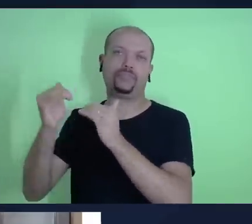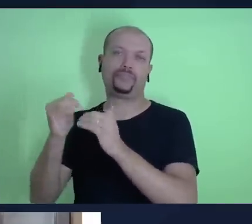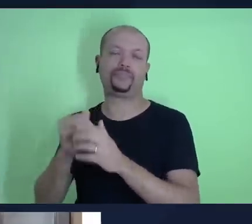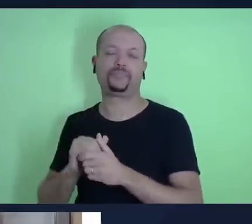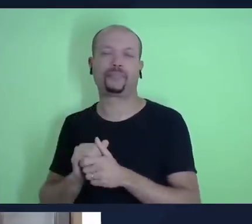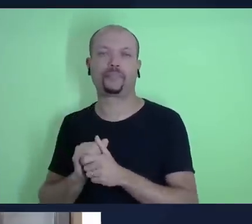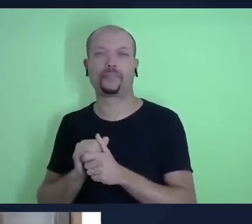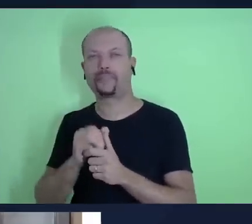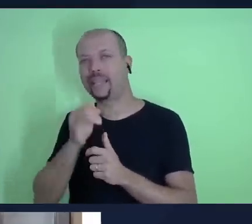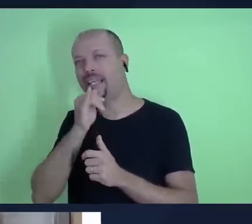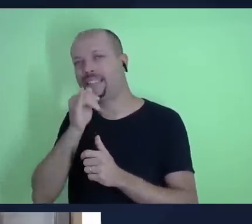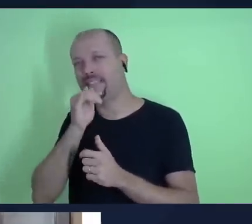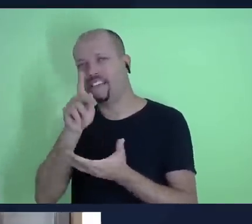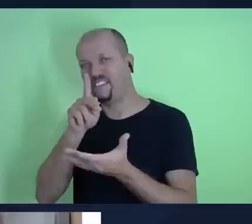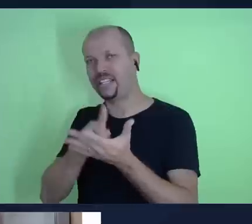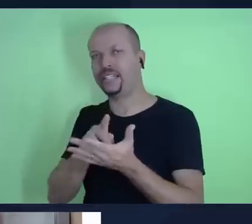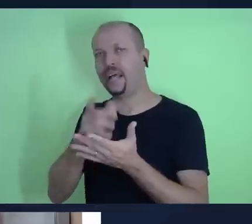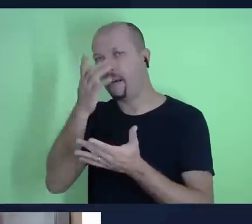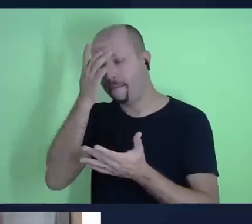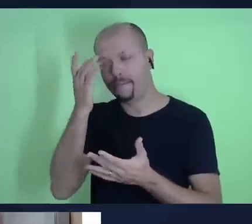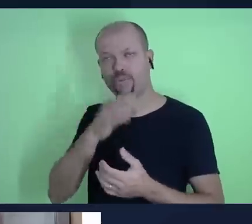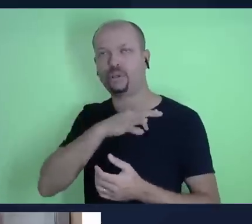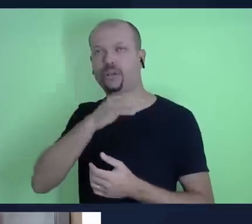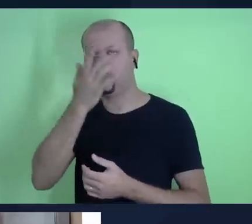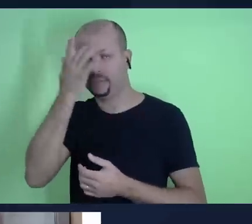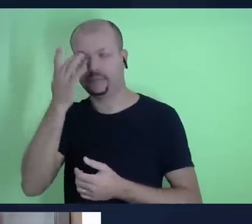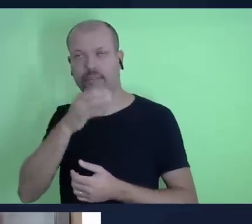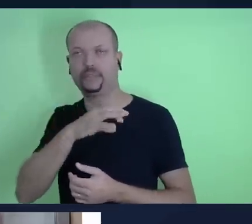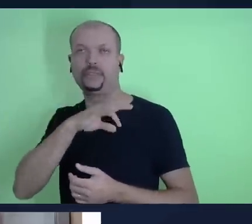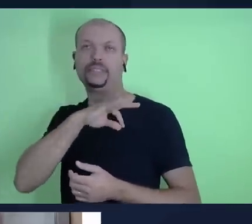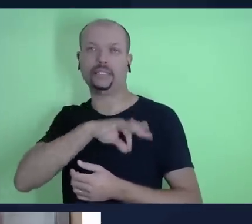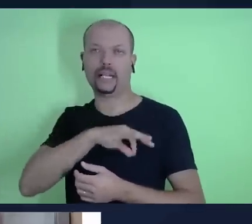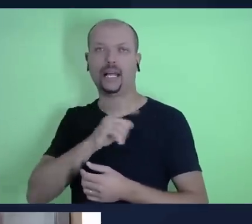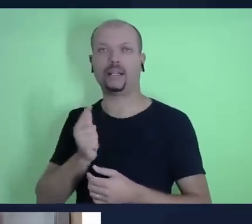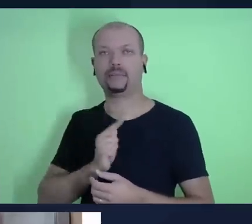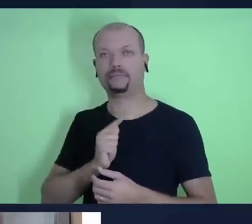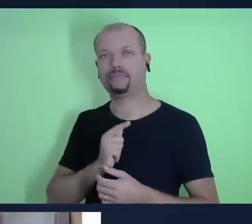na realidade de um assalariado a gente